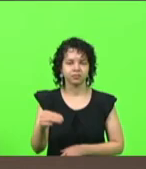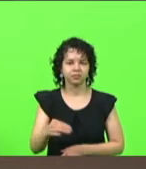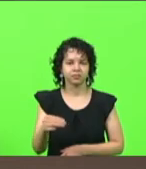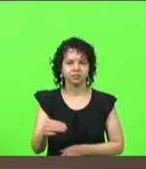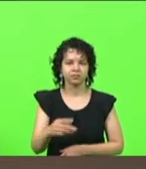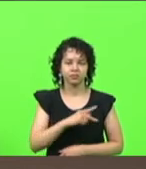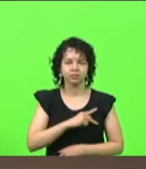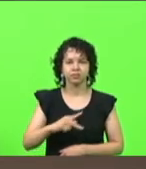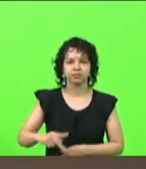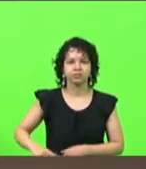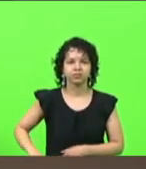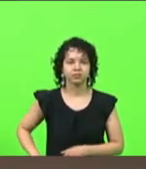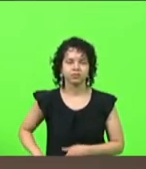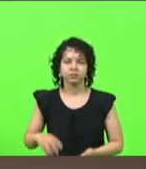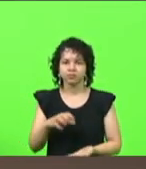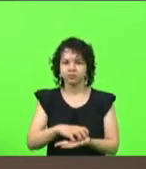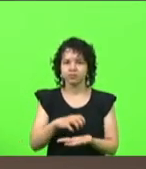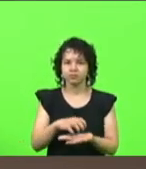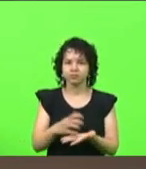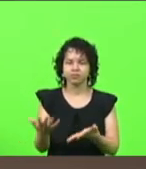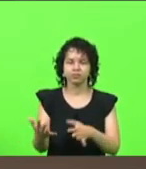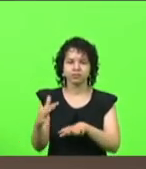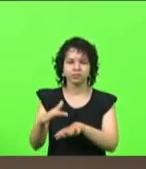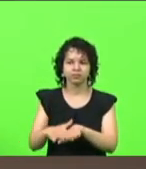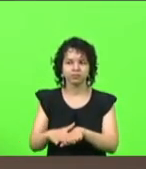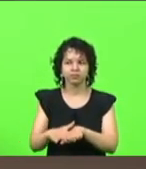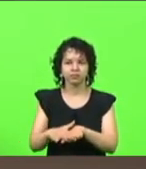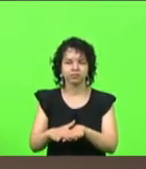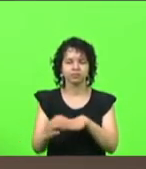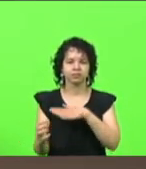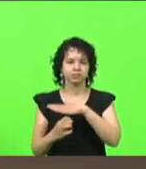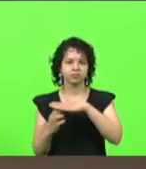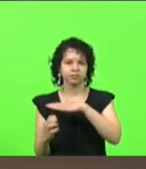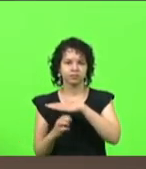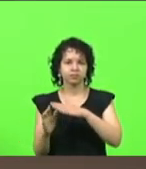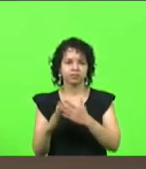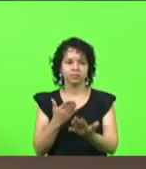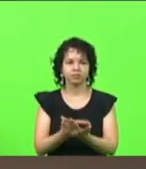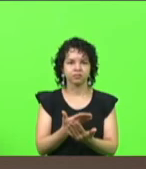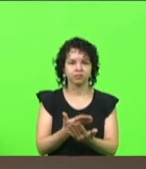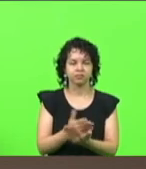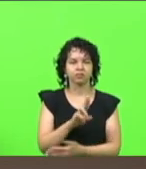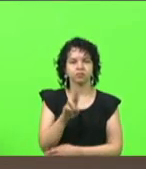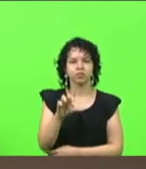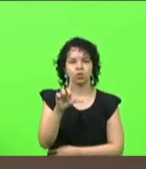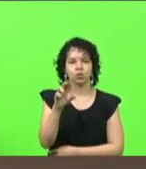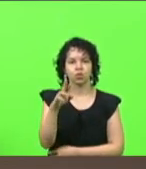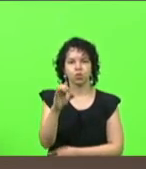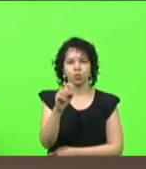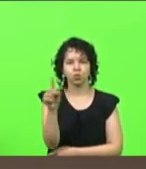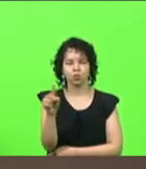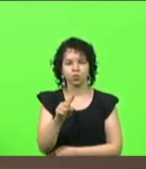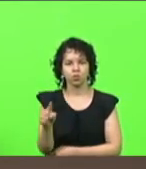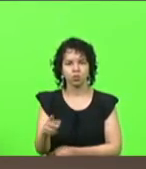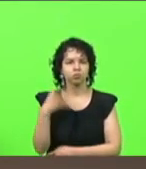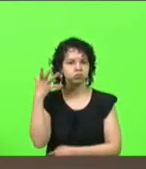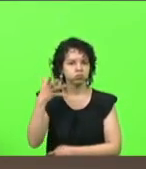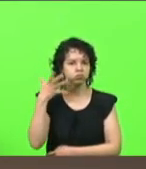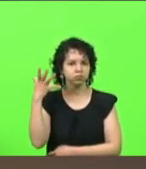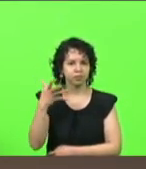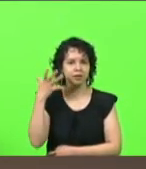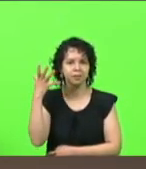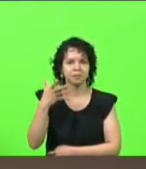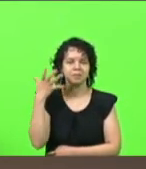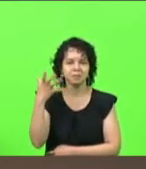de Integração, Empresa e Escola, o CEE, Luiz Carlos Floriani, faça uso da palavra com a finalidade de apresentar o relatório de